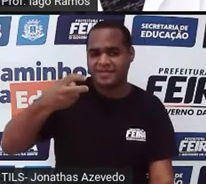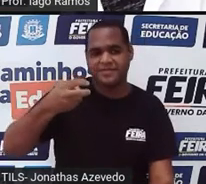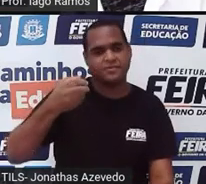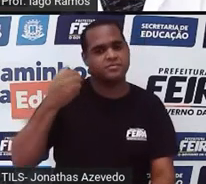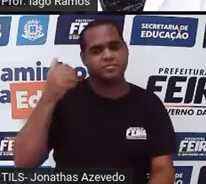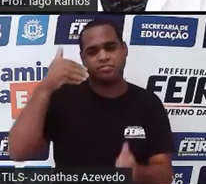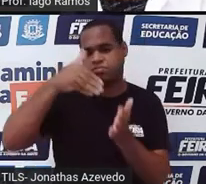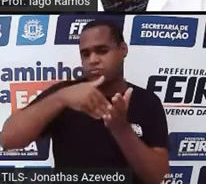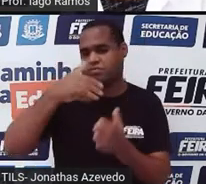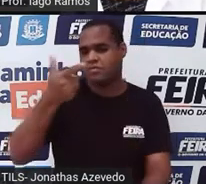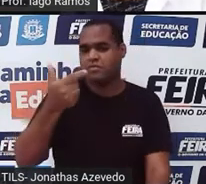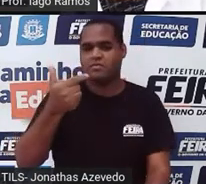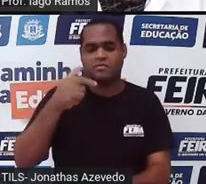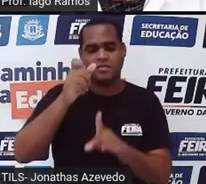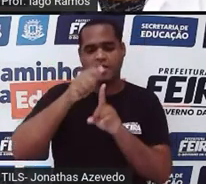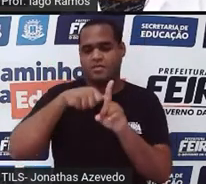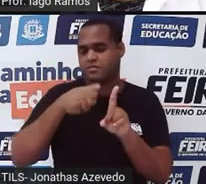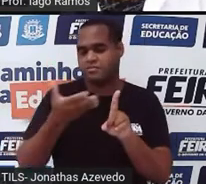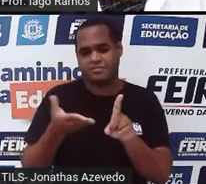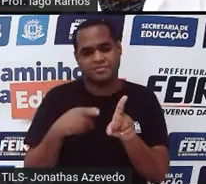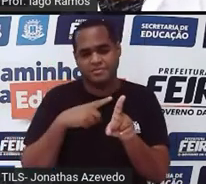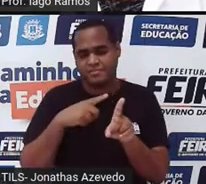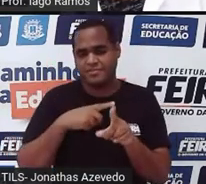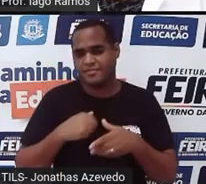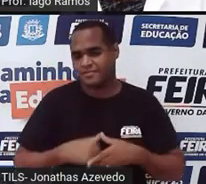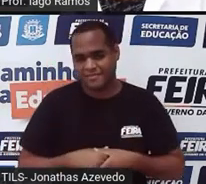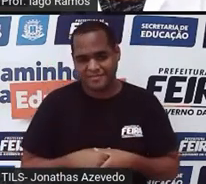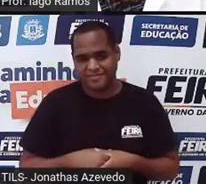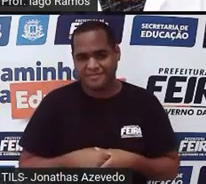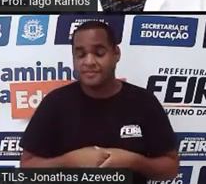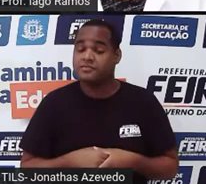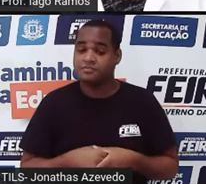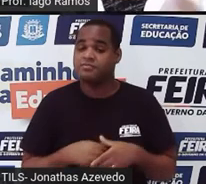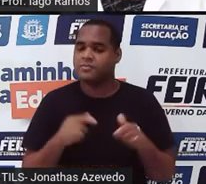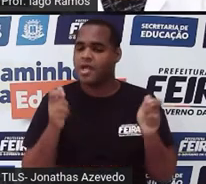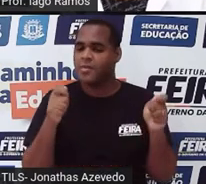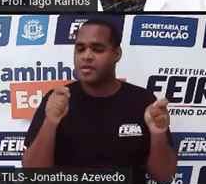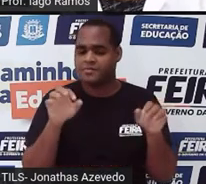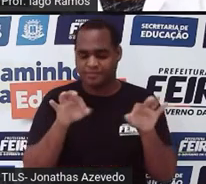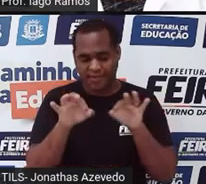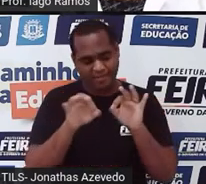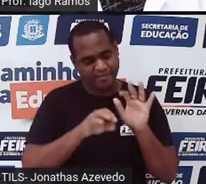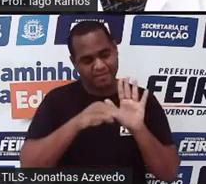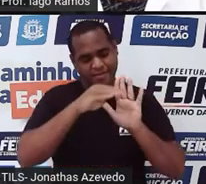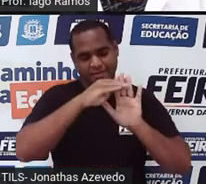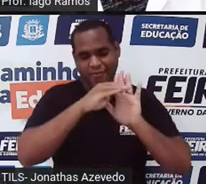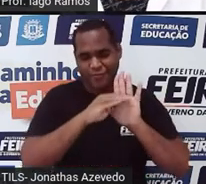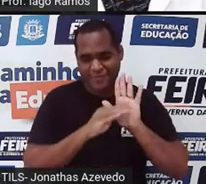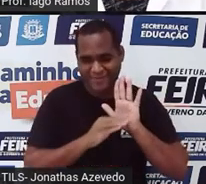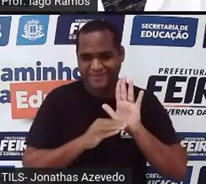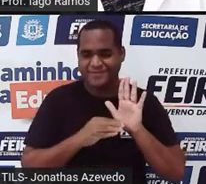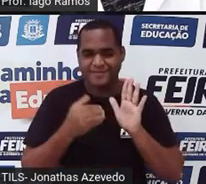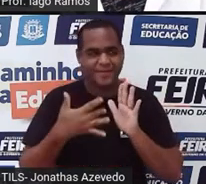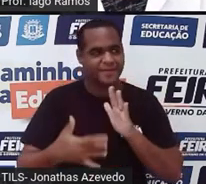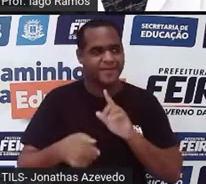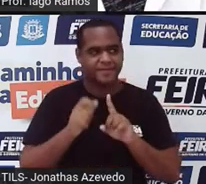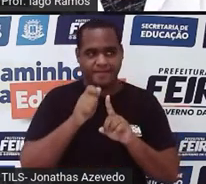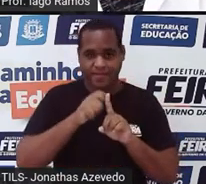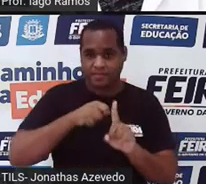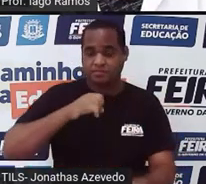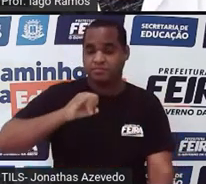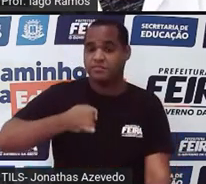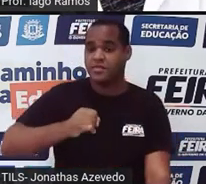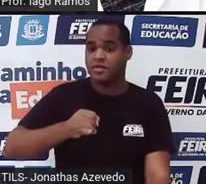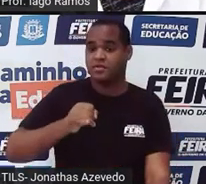até o décimo segundo mês, né? Então a gente pode aí formar uma sequência com esses meses. Ó, janeiro,